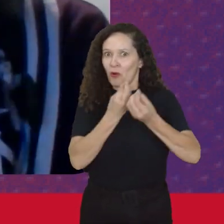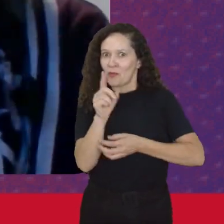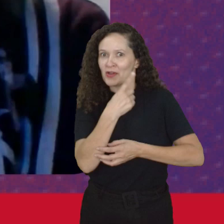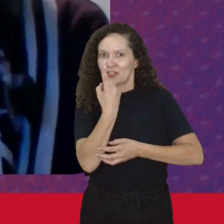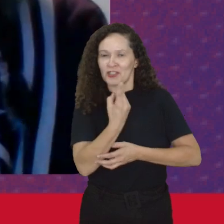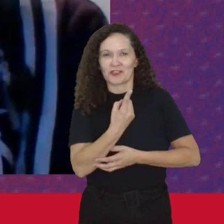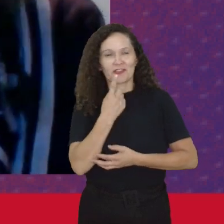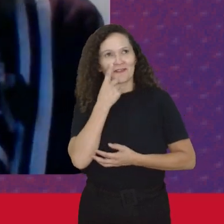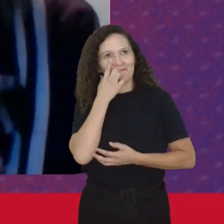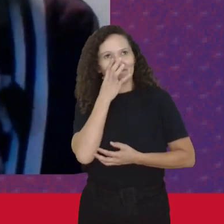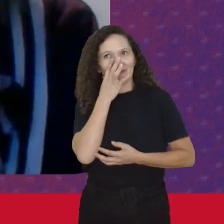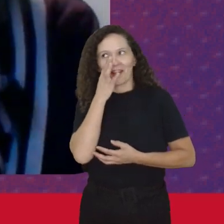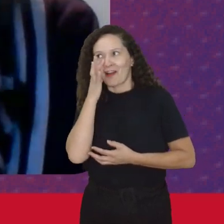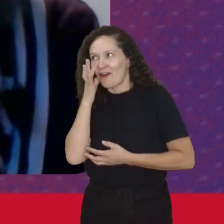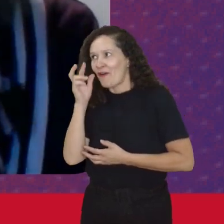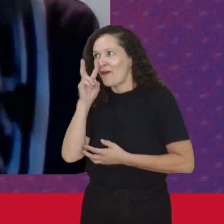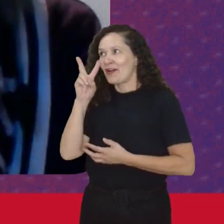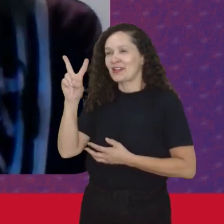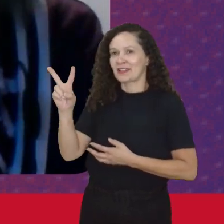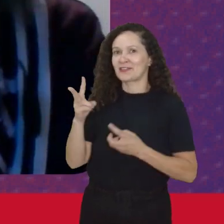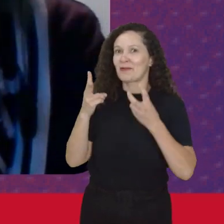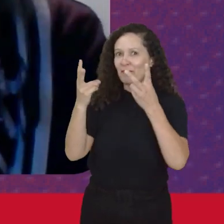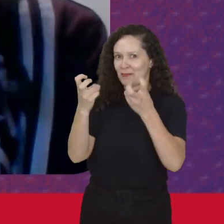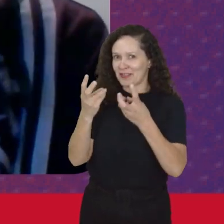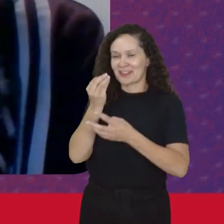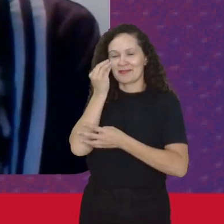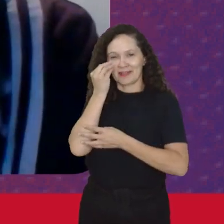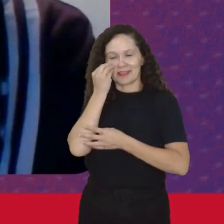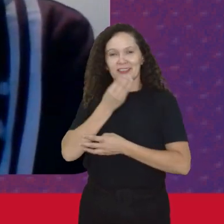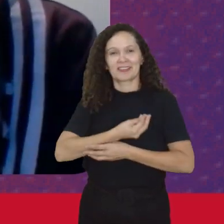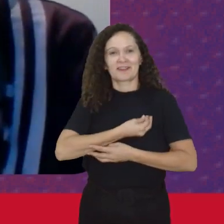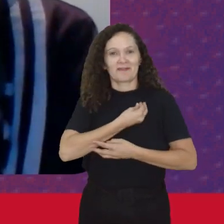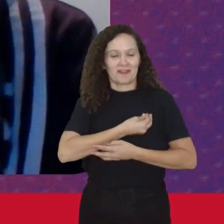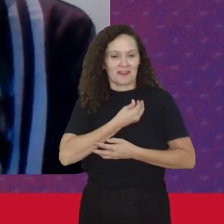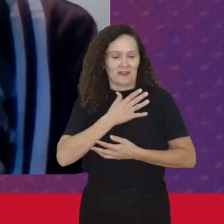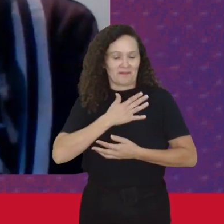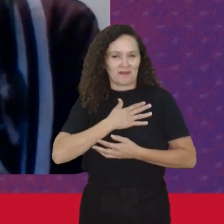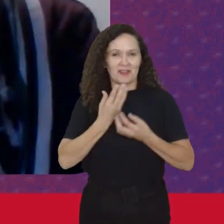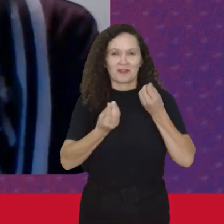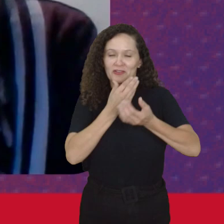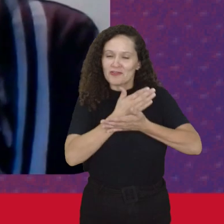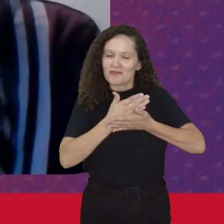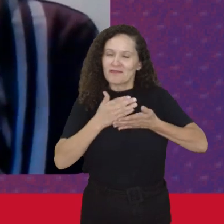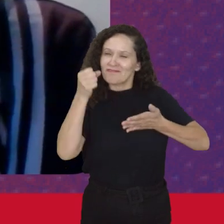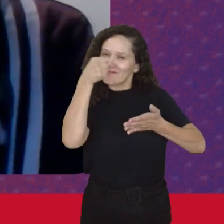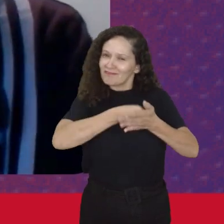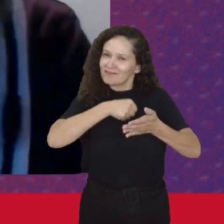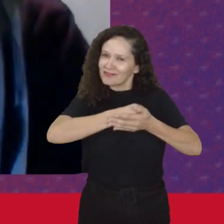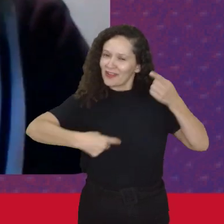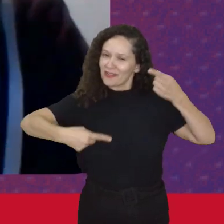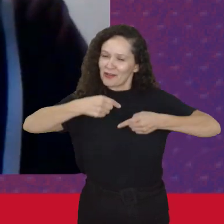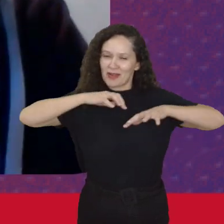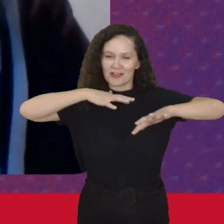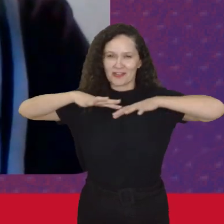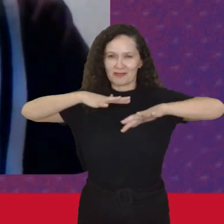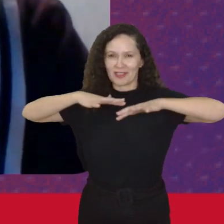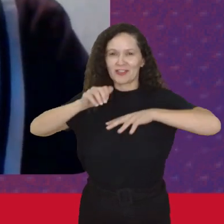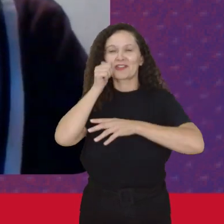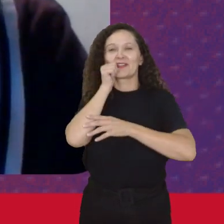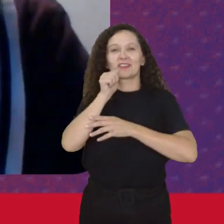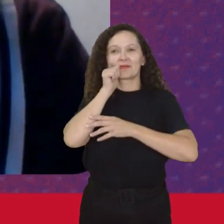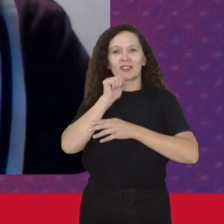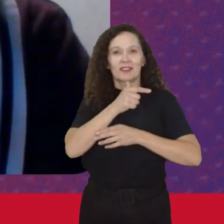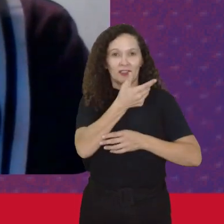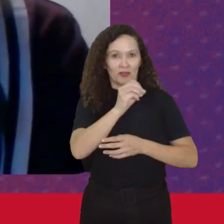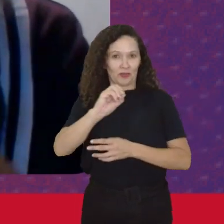Eu olhando Assim Aí falando Mais da minha Experiência De como a gente Quando a gente Começou o debate Na marcha Lá em